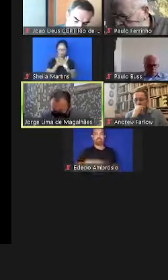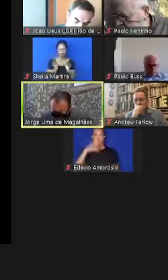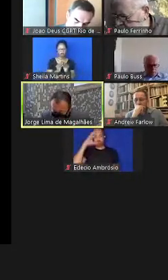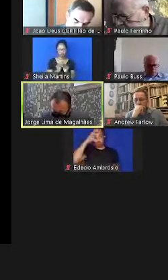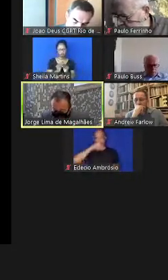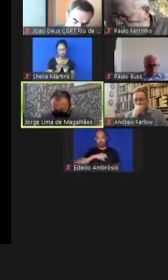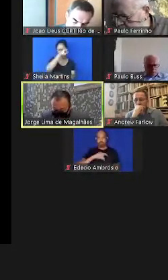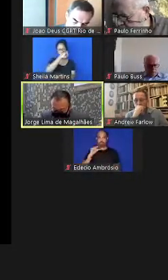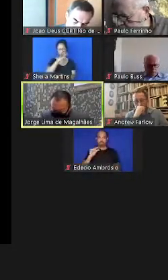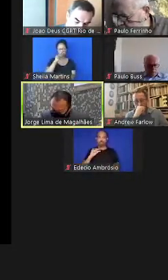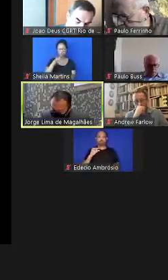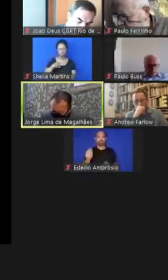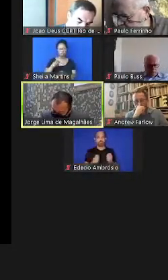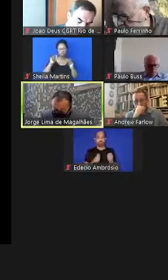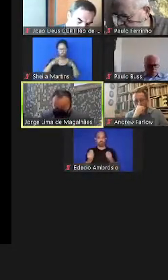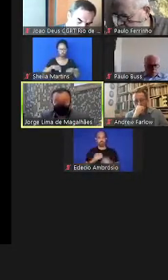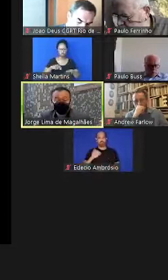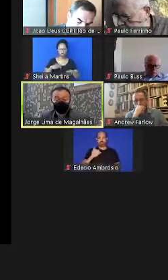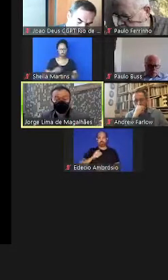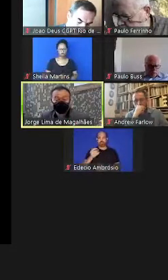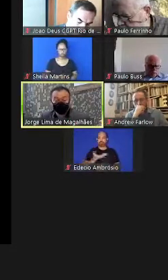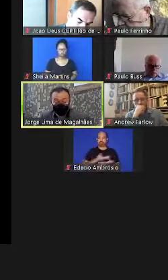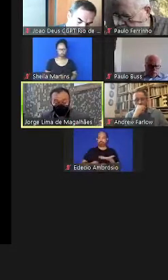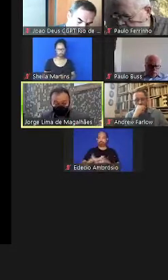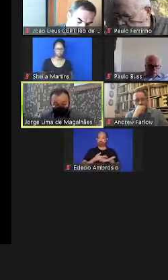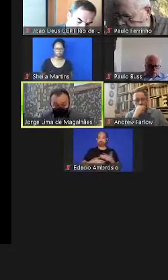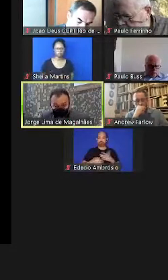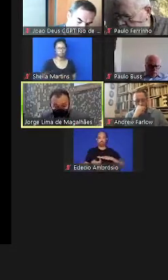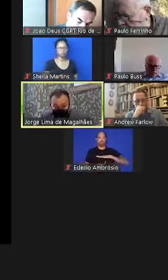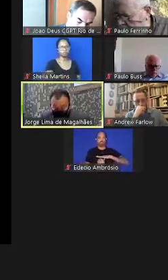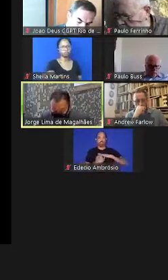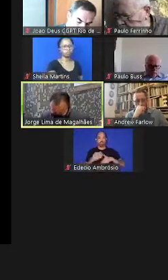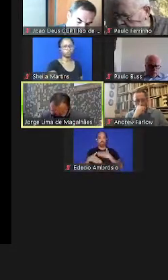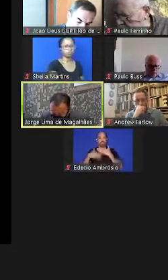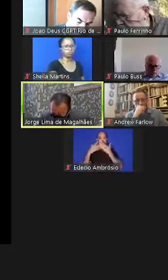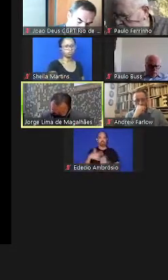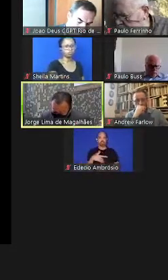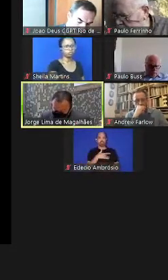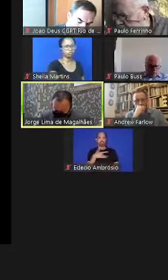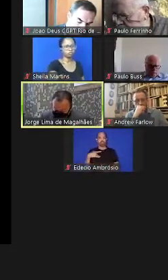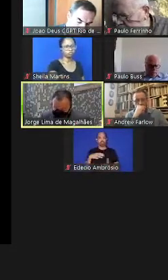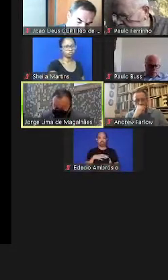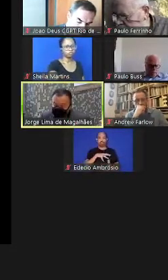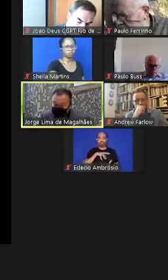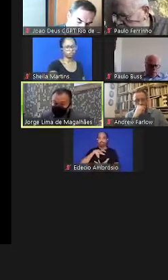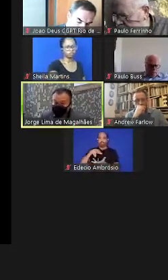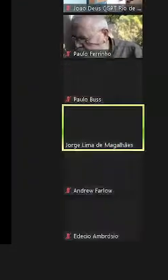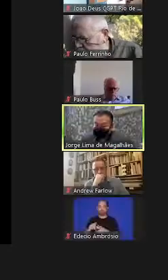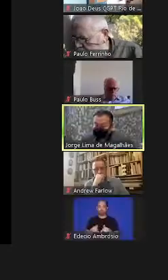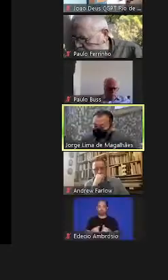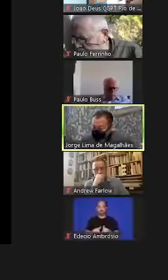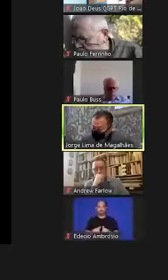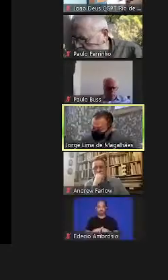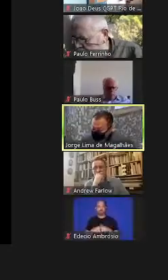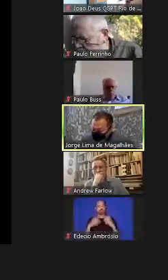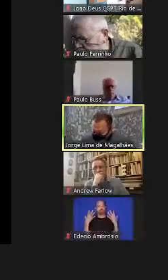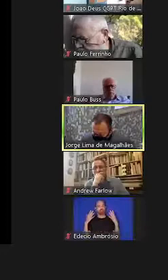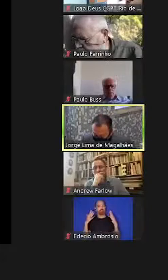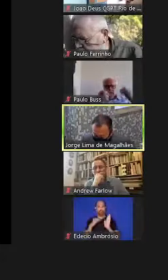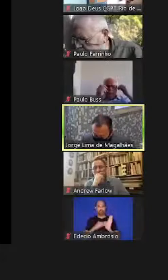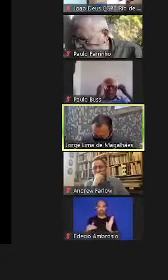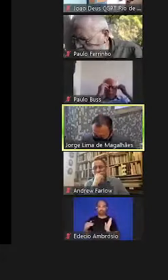quanto é fundamental esse relacionamento com as instituições para o avanço da saúde global. Também saúdo todas